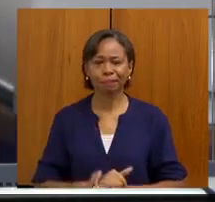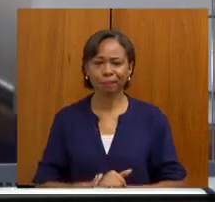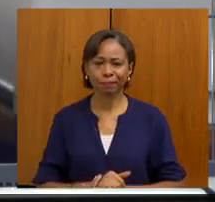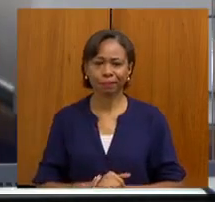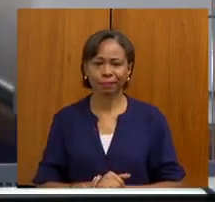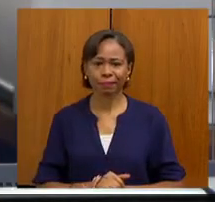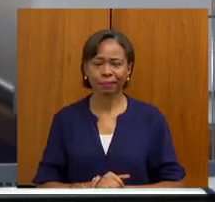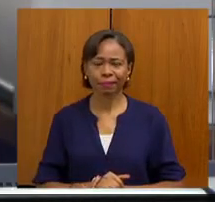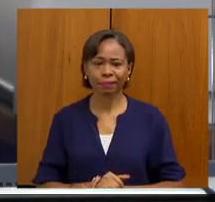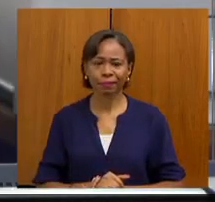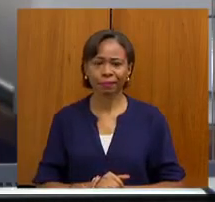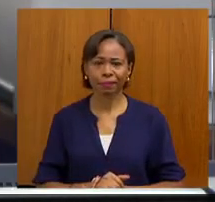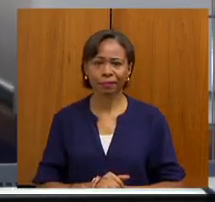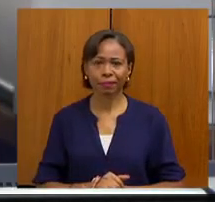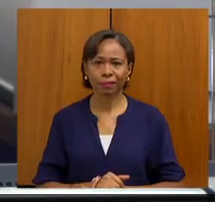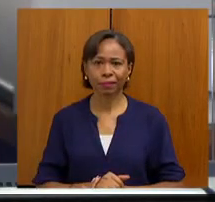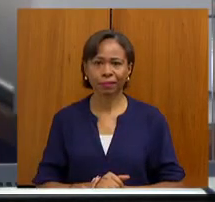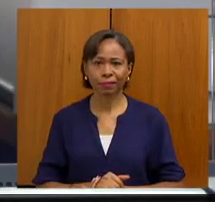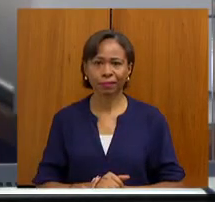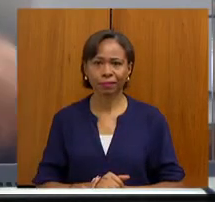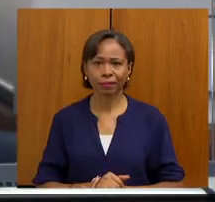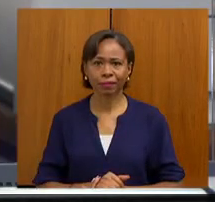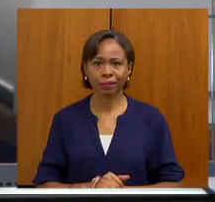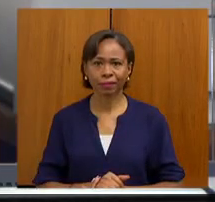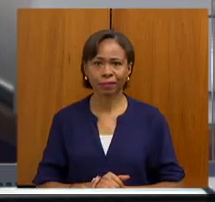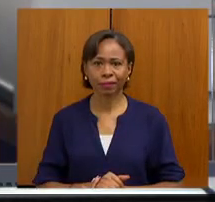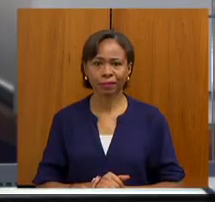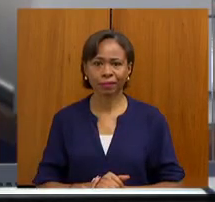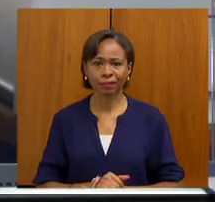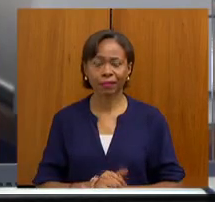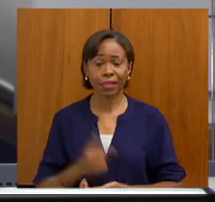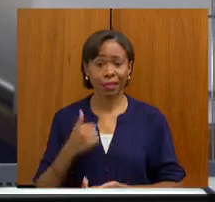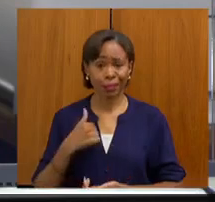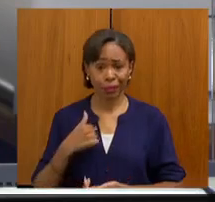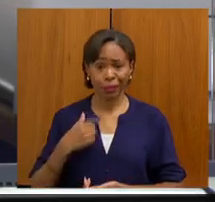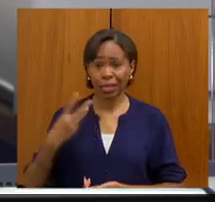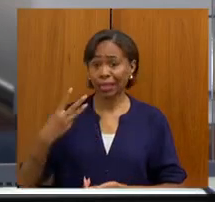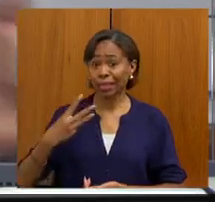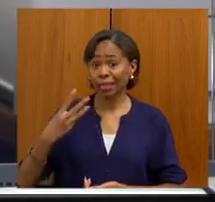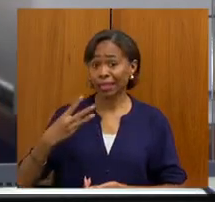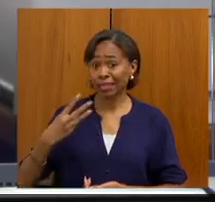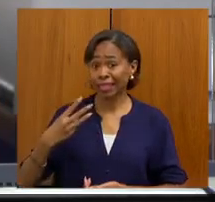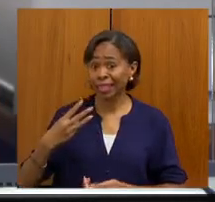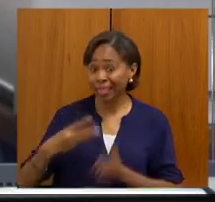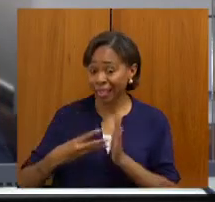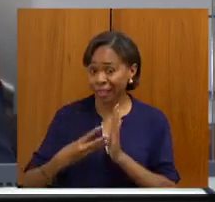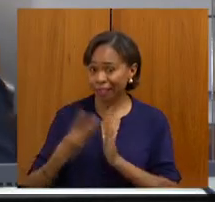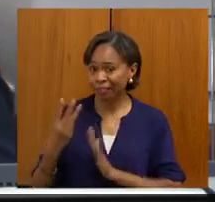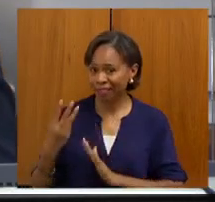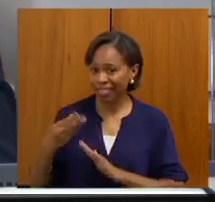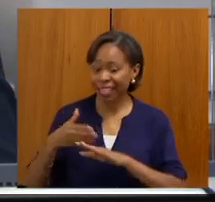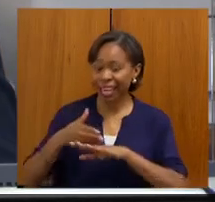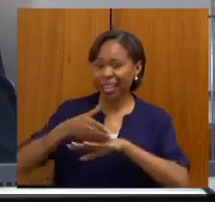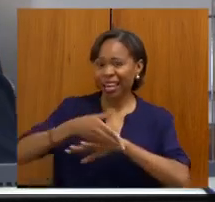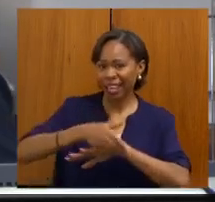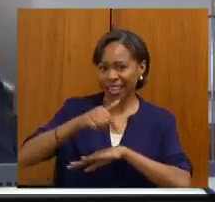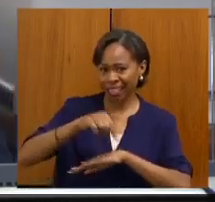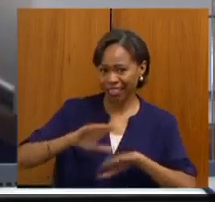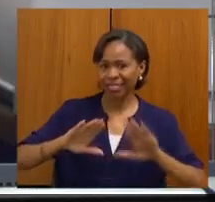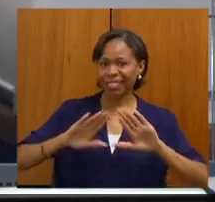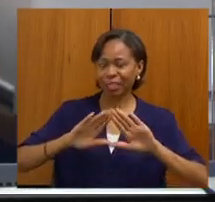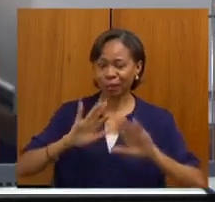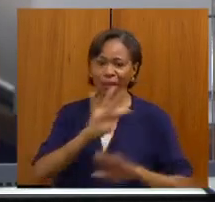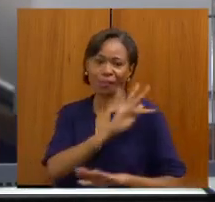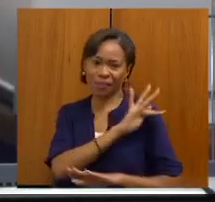Antes de eu falar aqui um pouquinho, é só, porque a gente já é a minha terceira assembleia fiscaliza, e pela primeira vez o tema não é Covid, isso é muito bom.